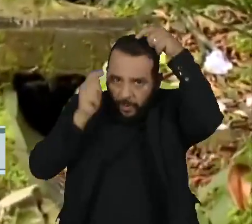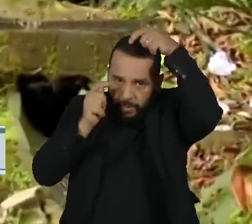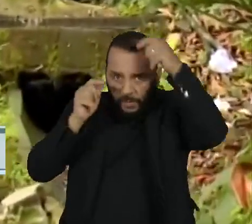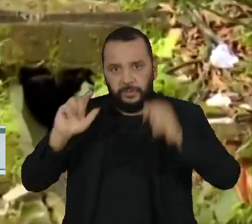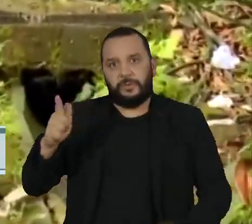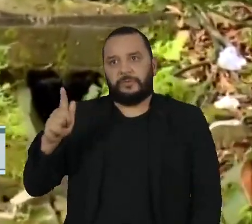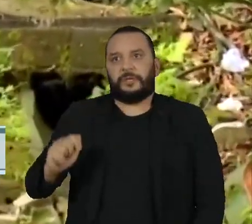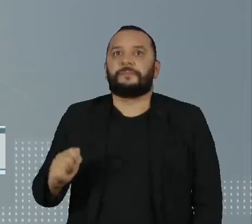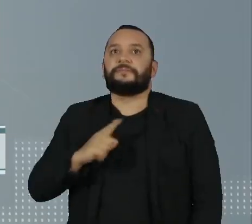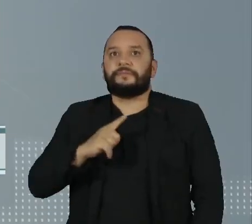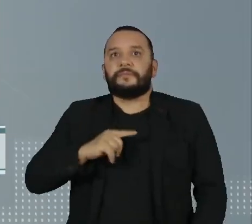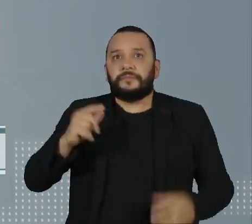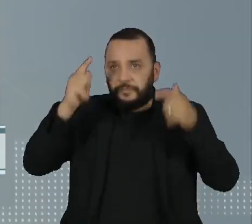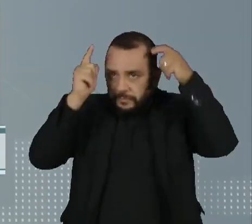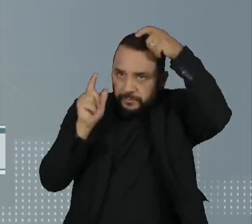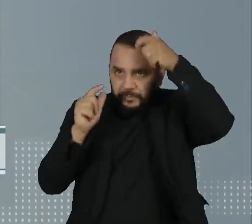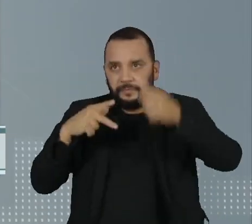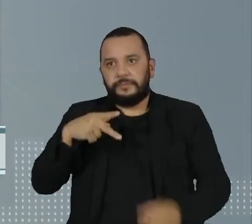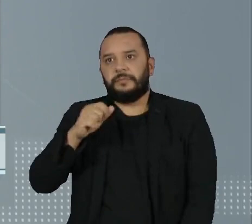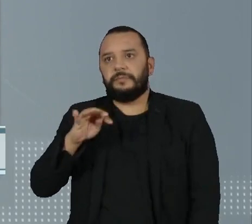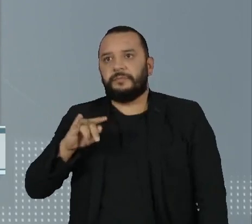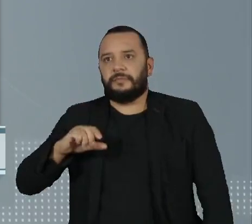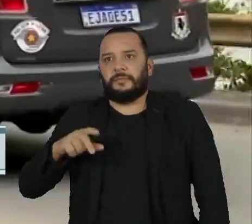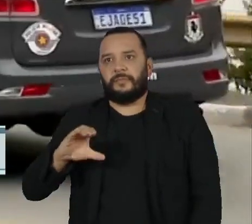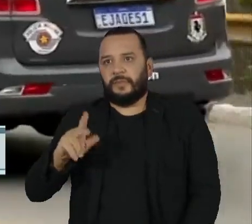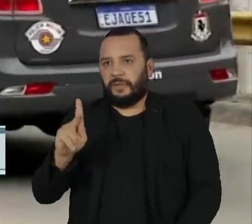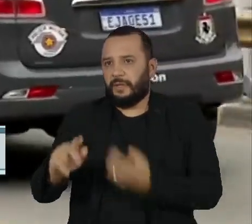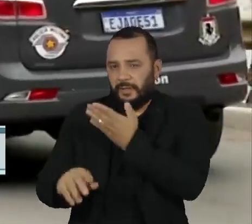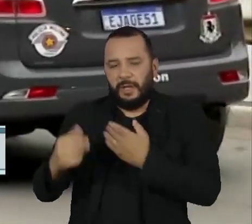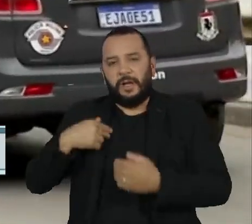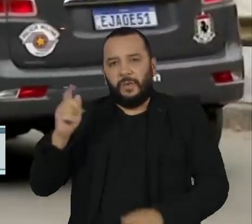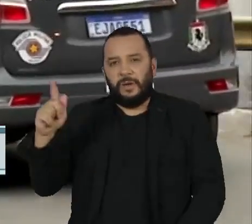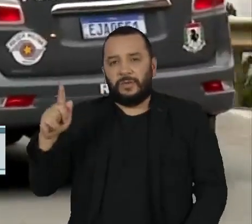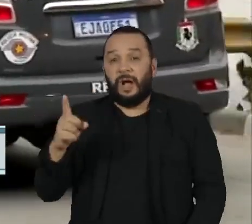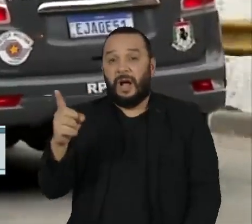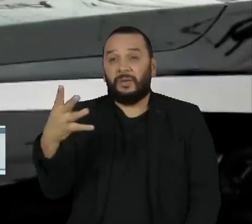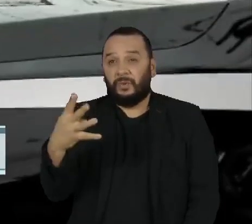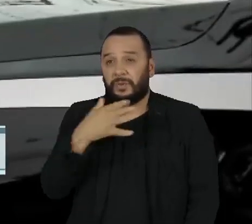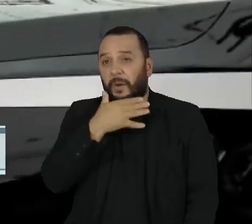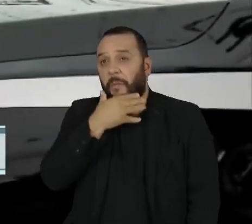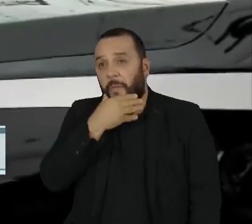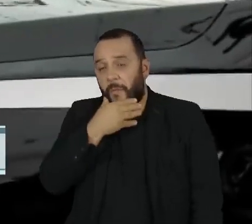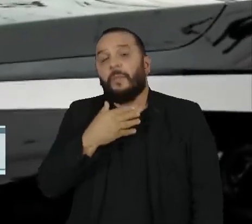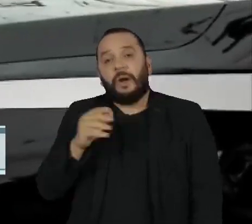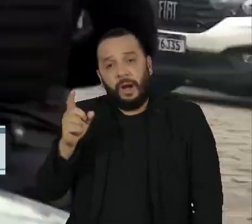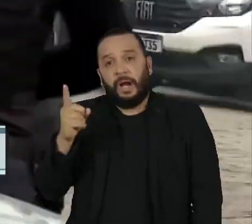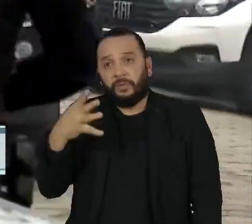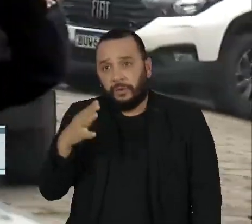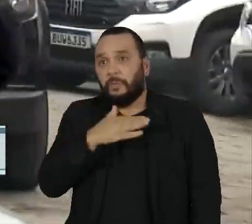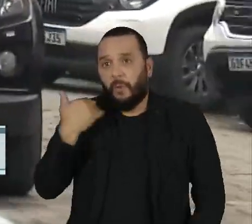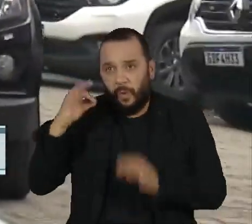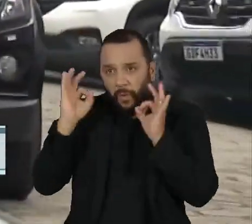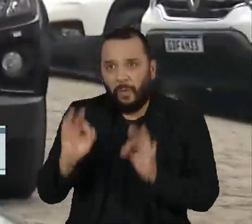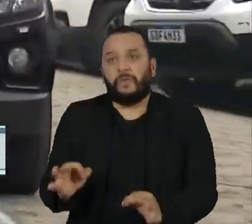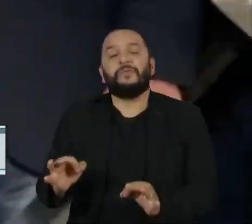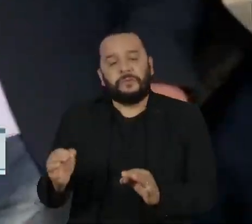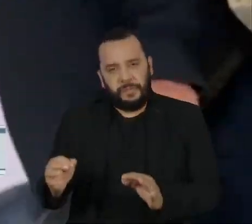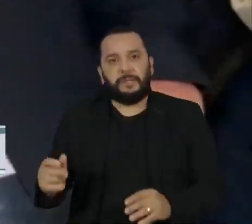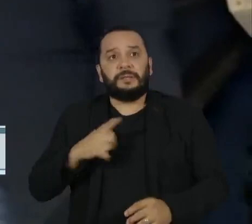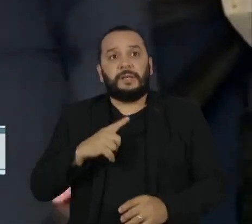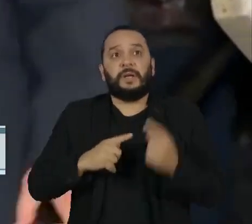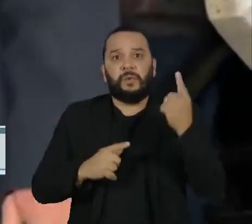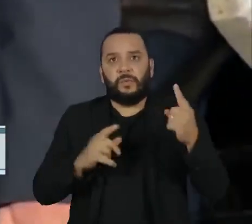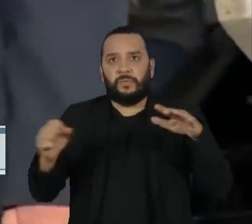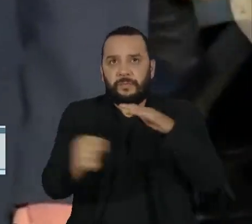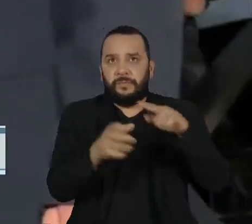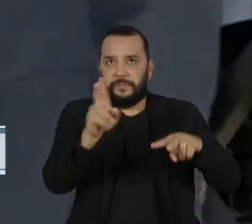assassinato do soldado da Rota, Patrick Reis, no Guarujá. 14 mortes foram confirmadas pelo governo de São Paulo. Entre os suspeitos